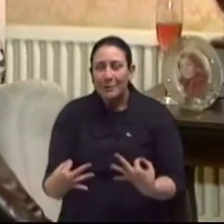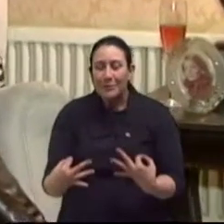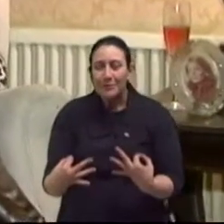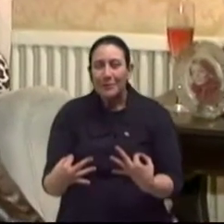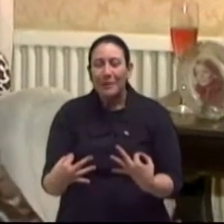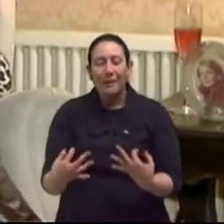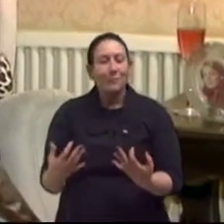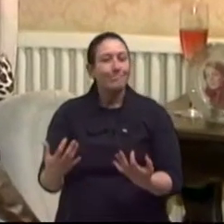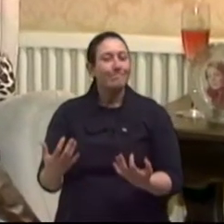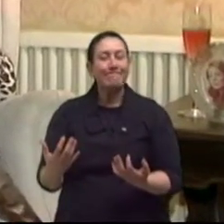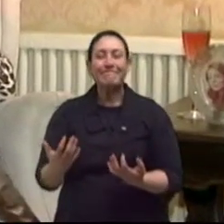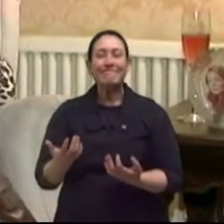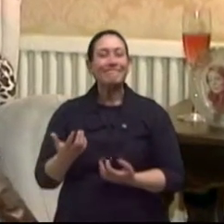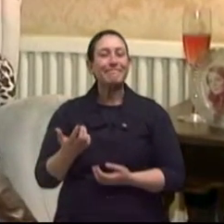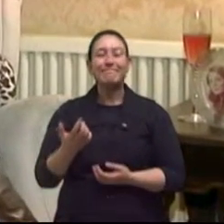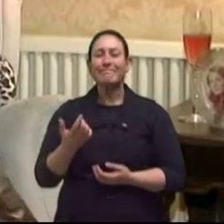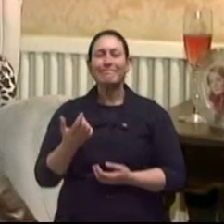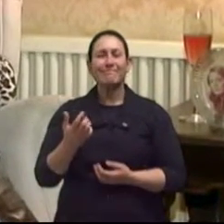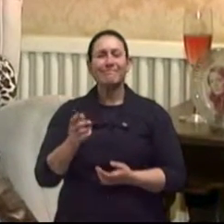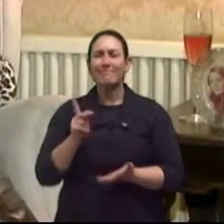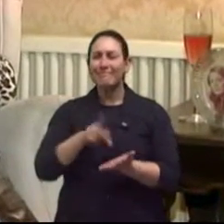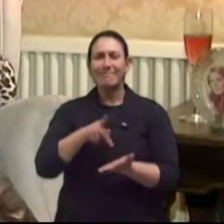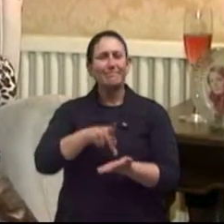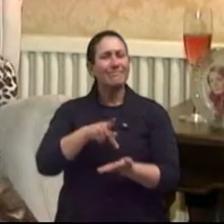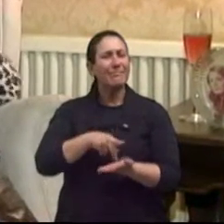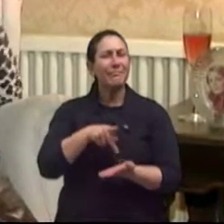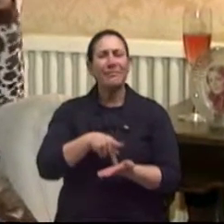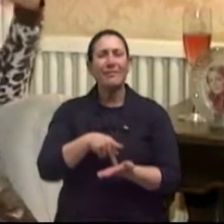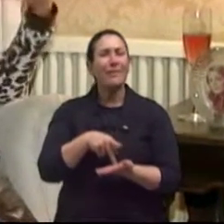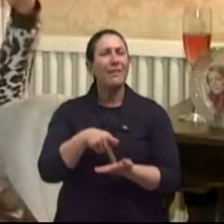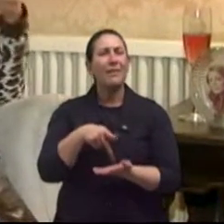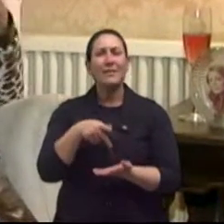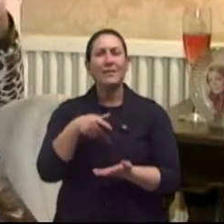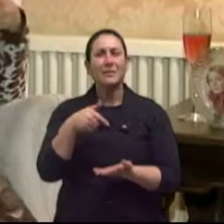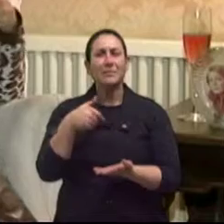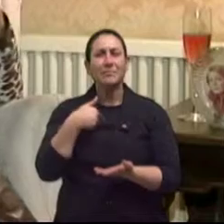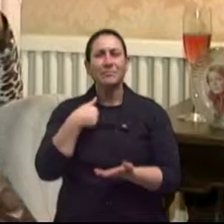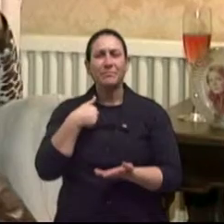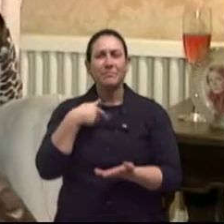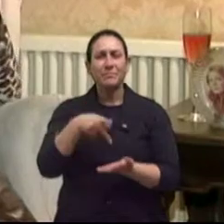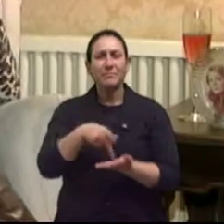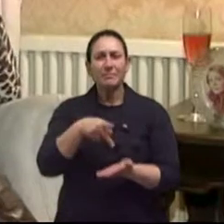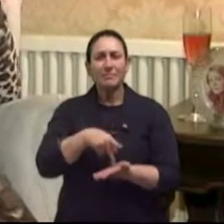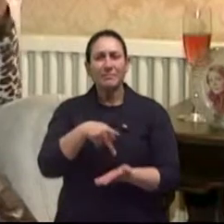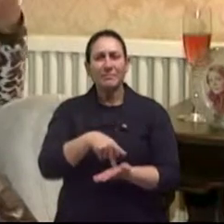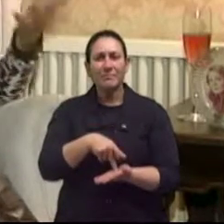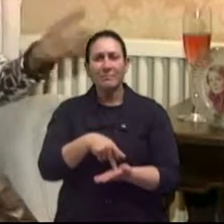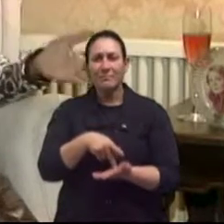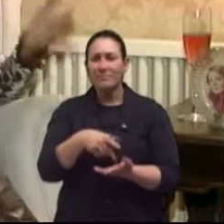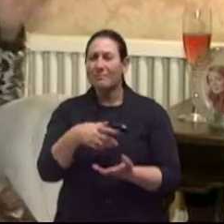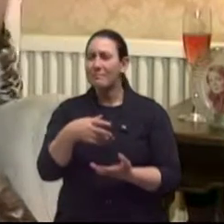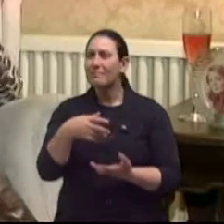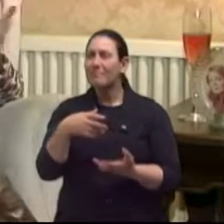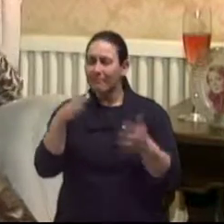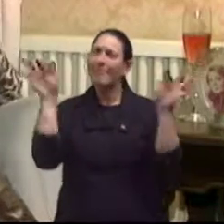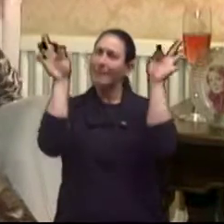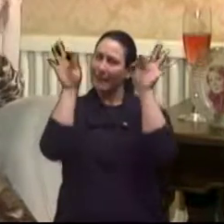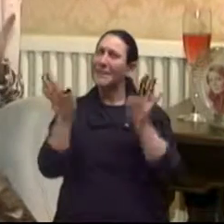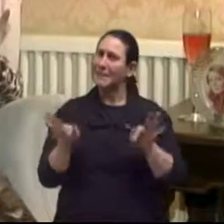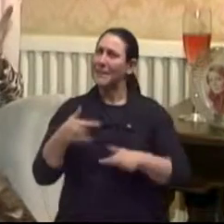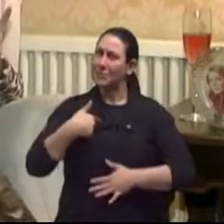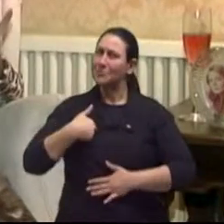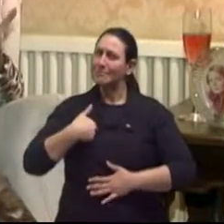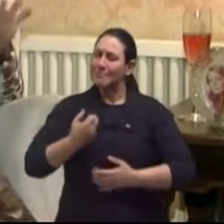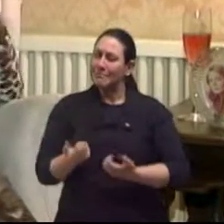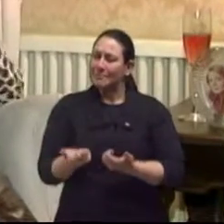Olha aqui, ó. Foi uma... Foi uma... Uma grande alegria. Grande